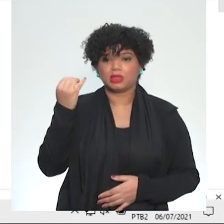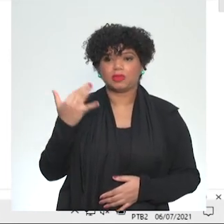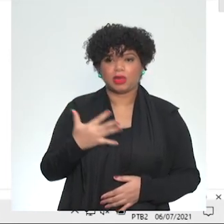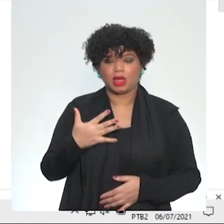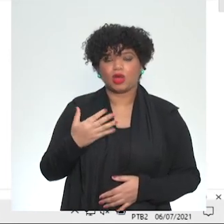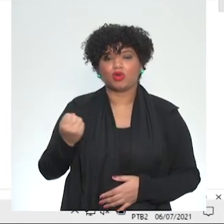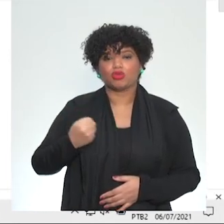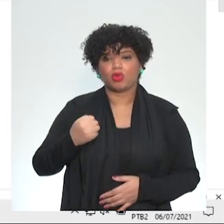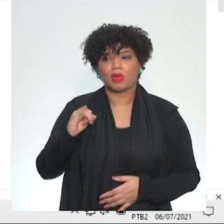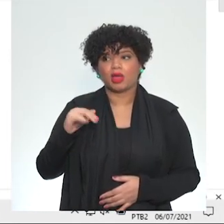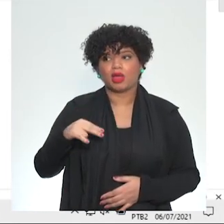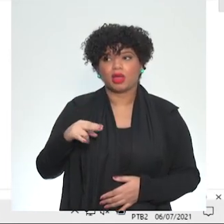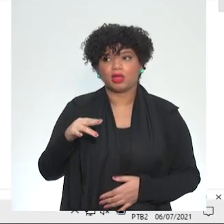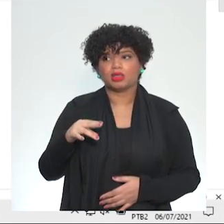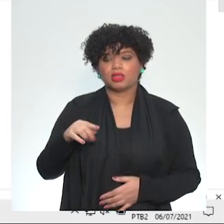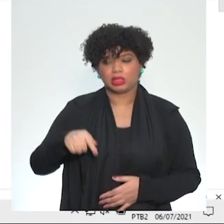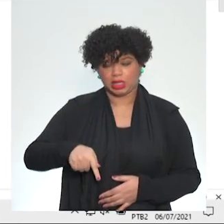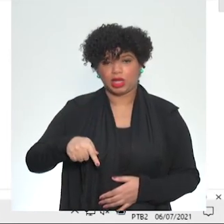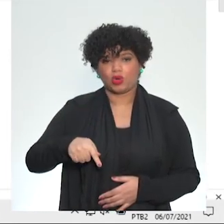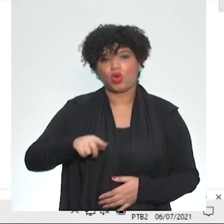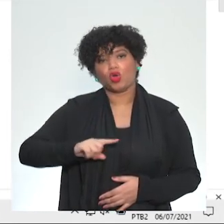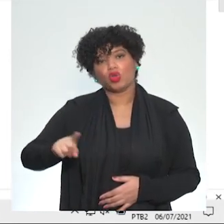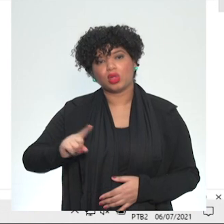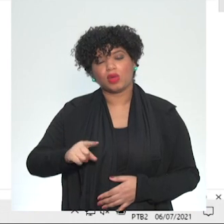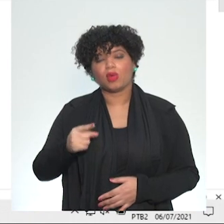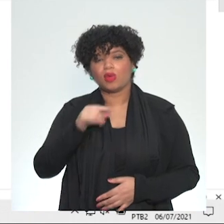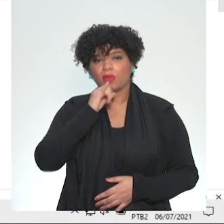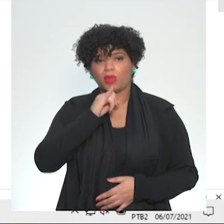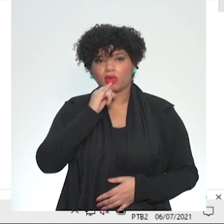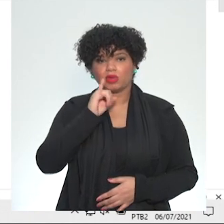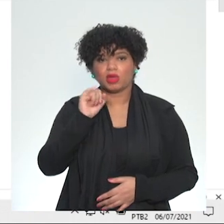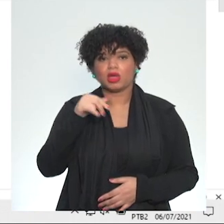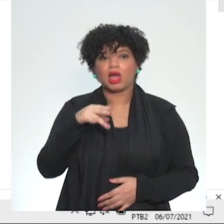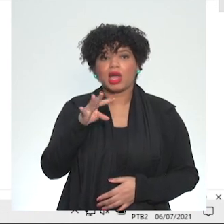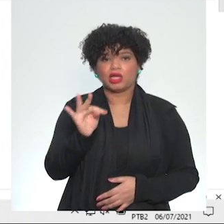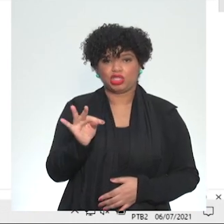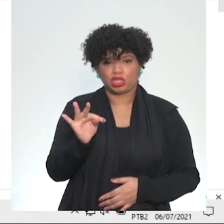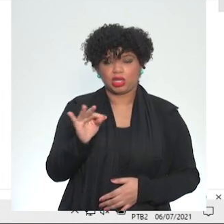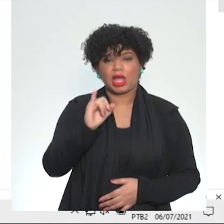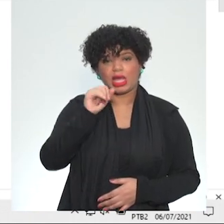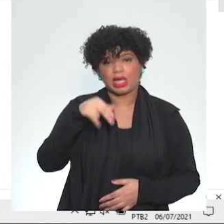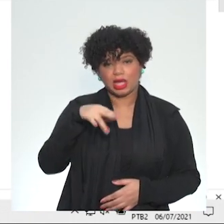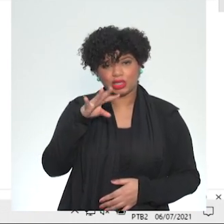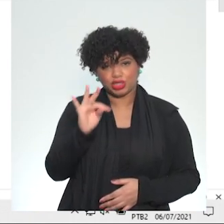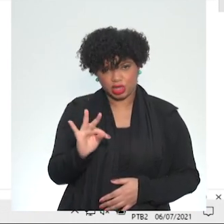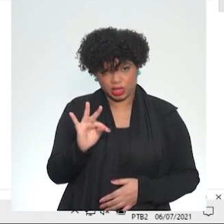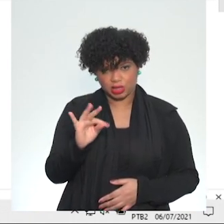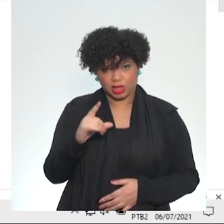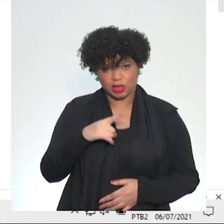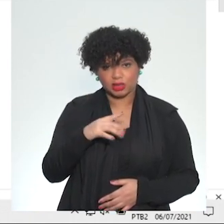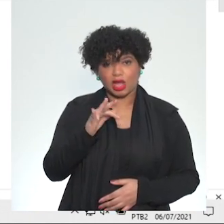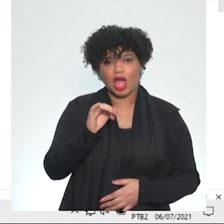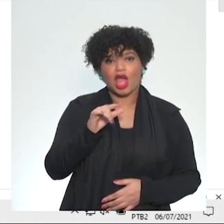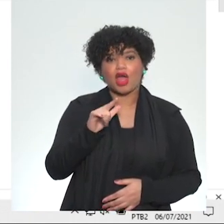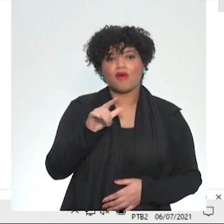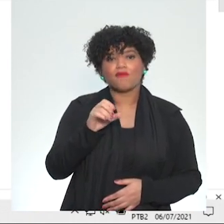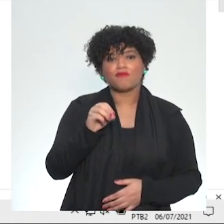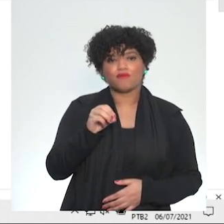inteiro ou não. Tanto que, se eu trocar esse int, que é INT, por float.